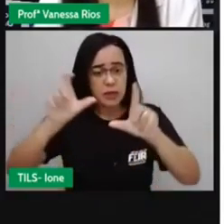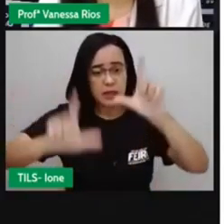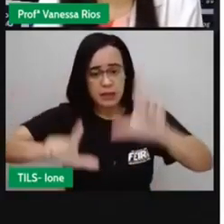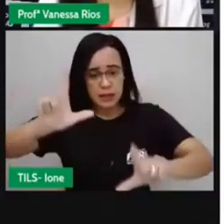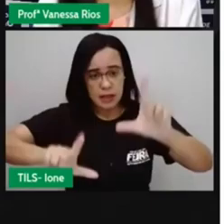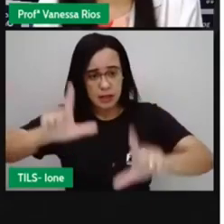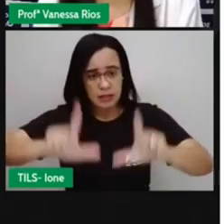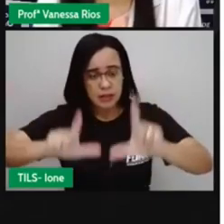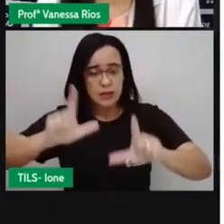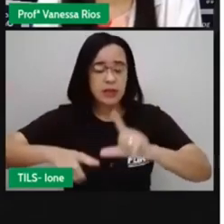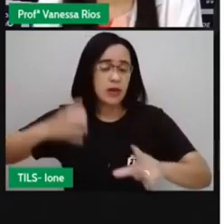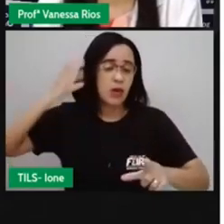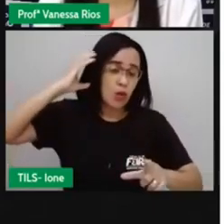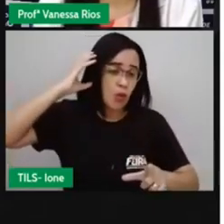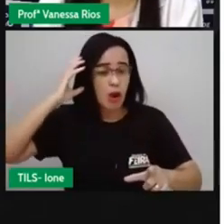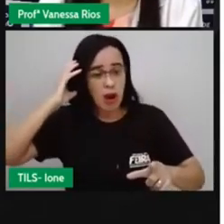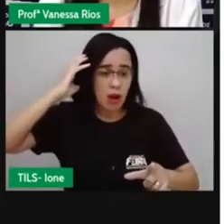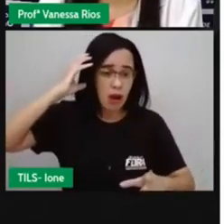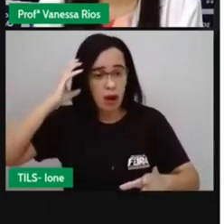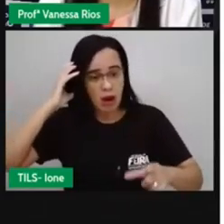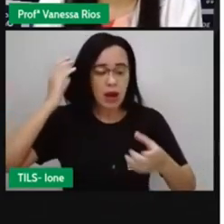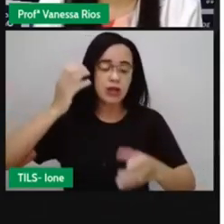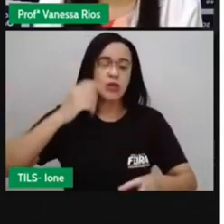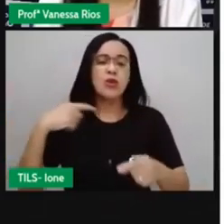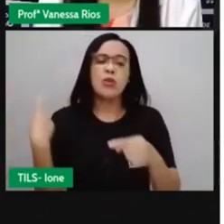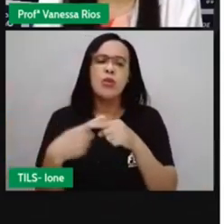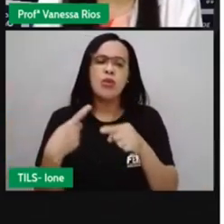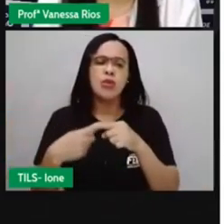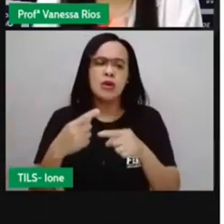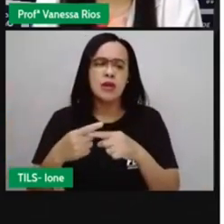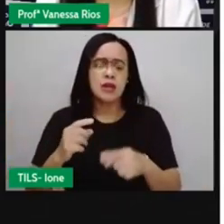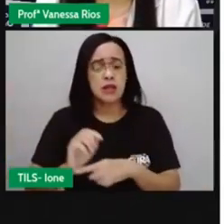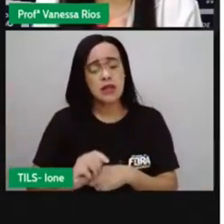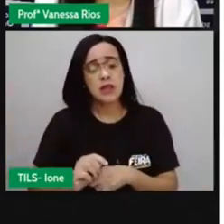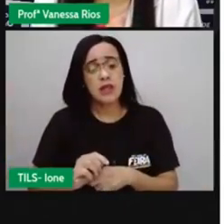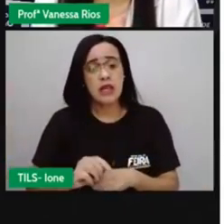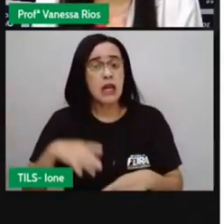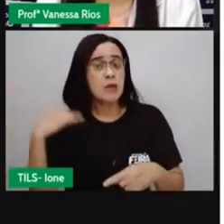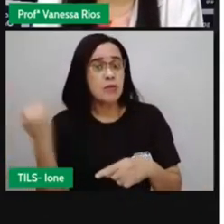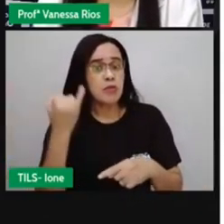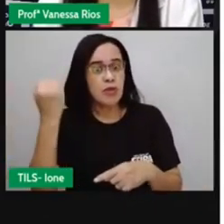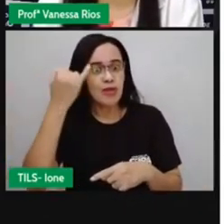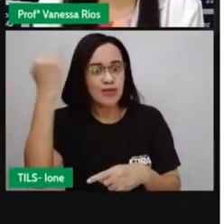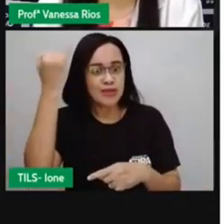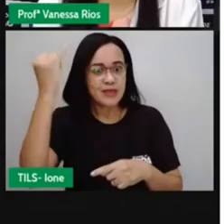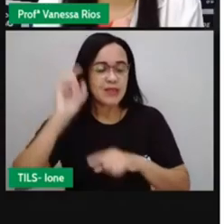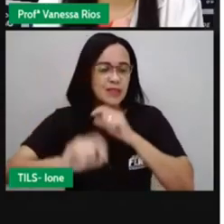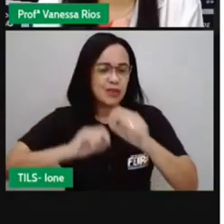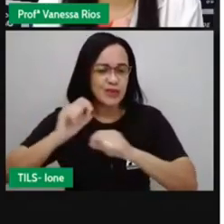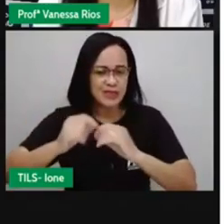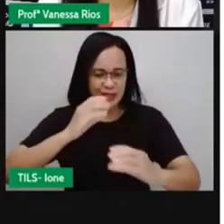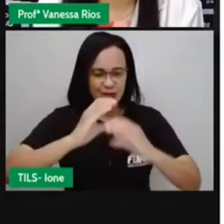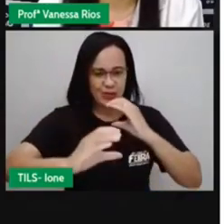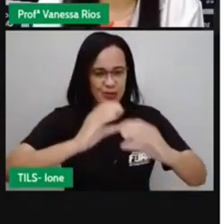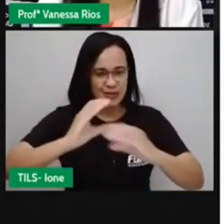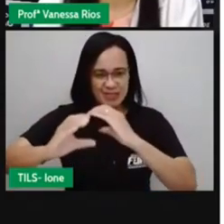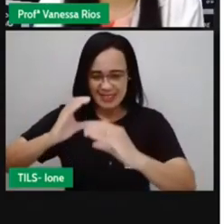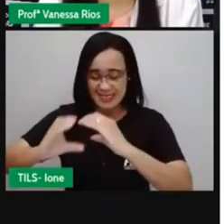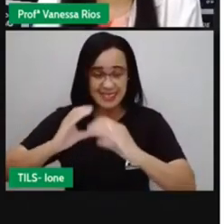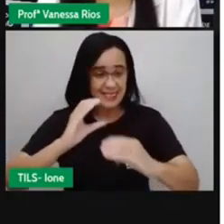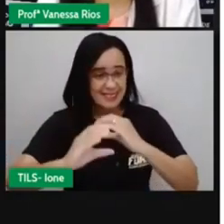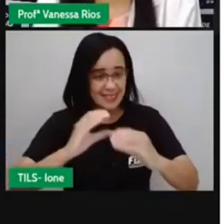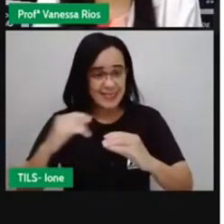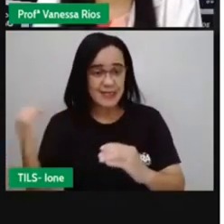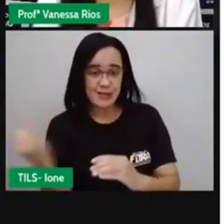quais possuem o intuito de comunicar e informar sobre algo. Então, uma característica muito importante